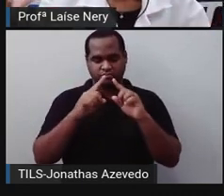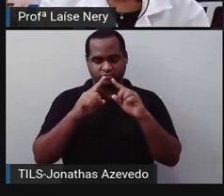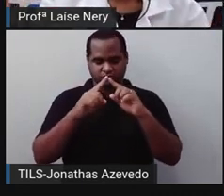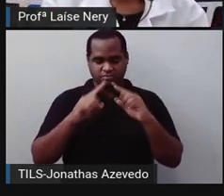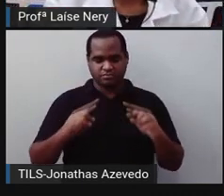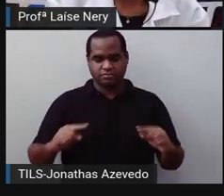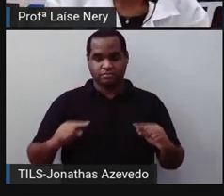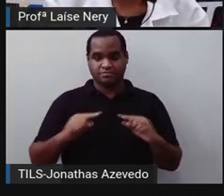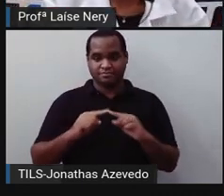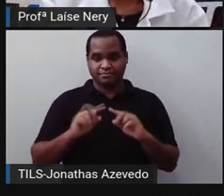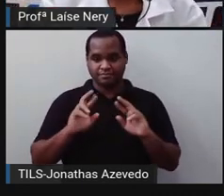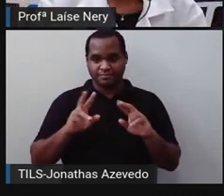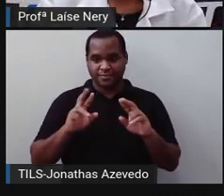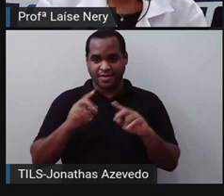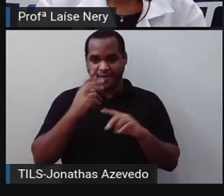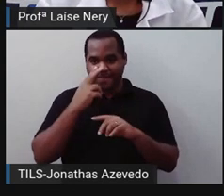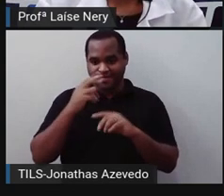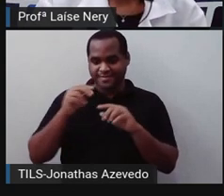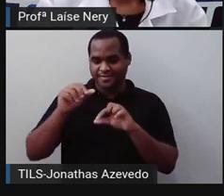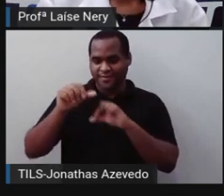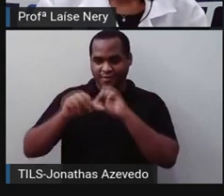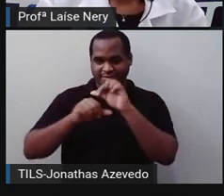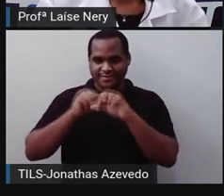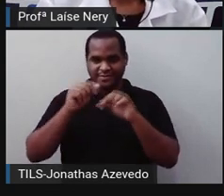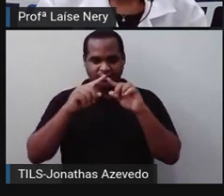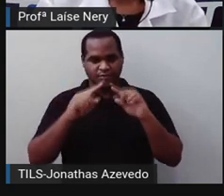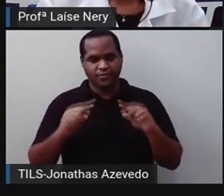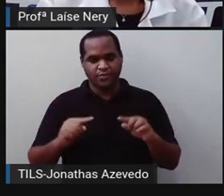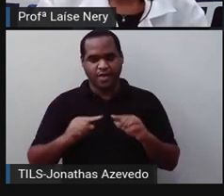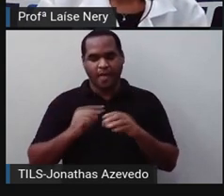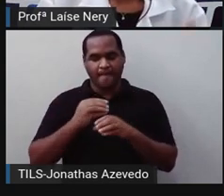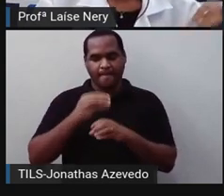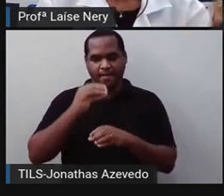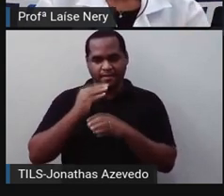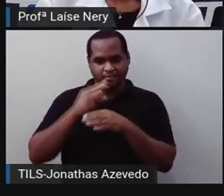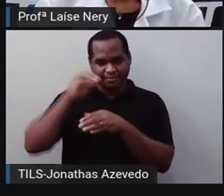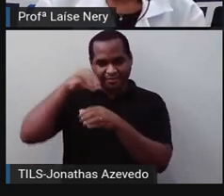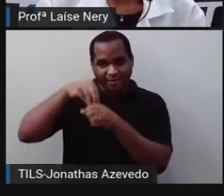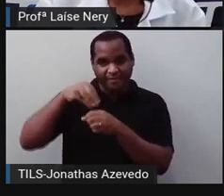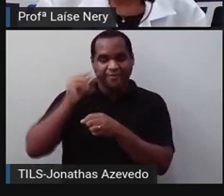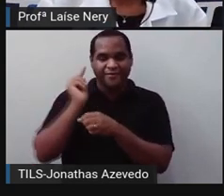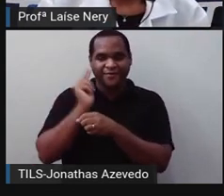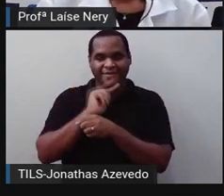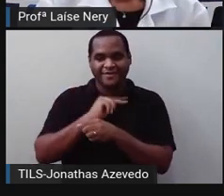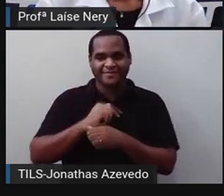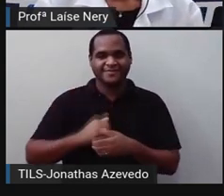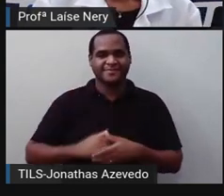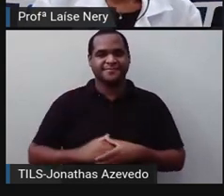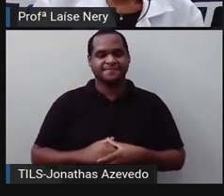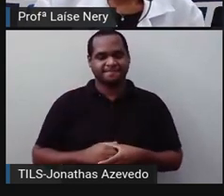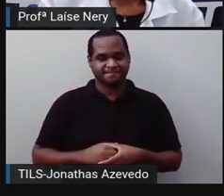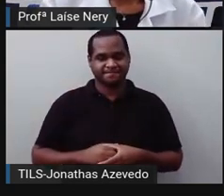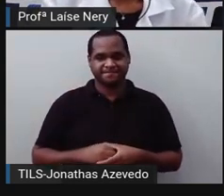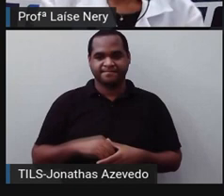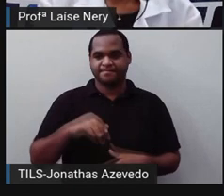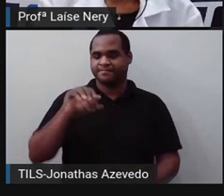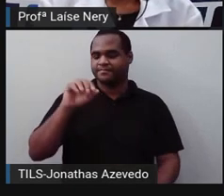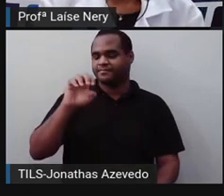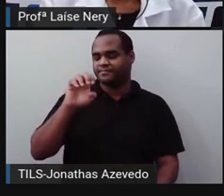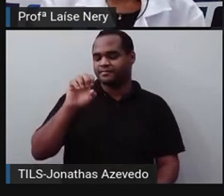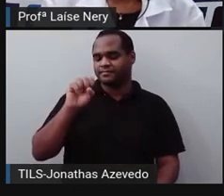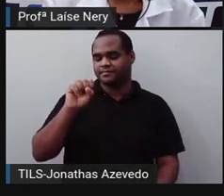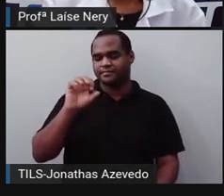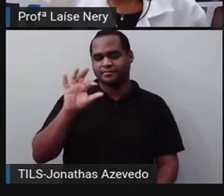vai se fechar em volta do círculo. também para formar essa figura. E a esfera, nem